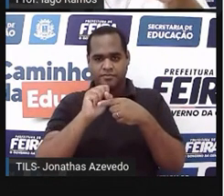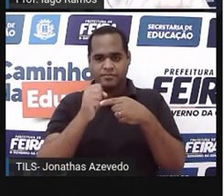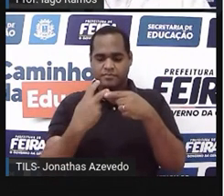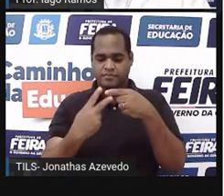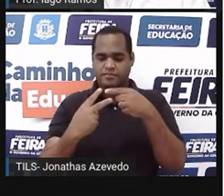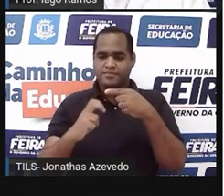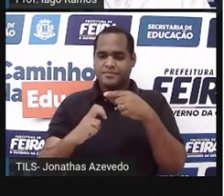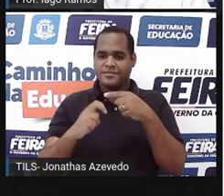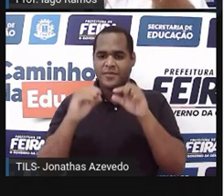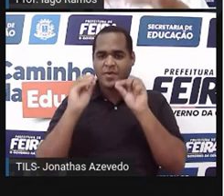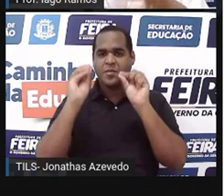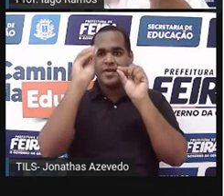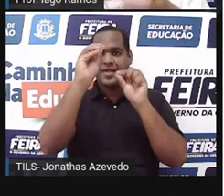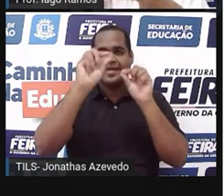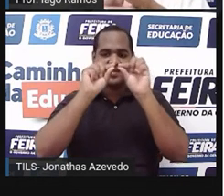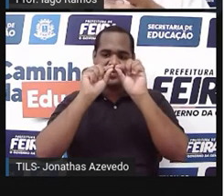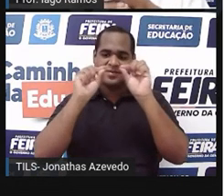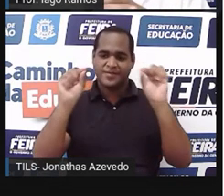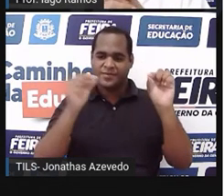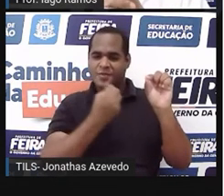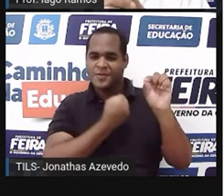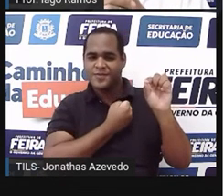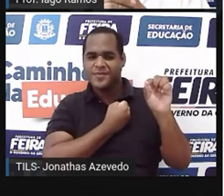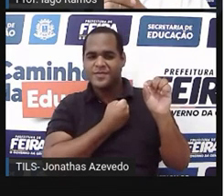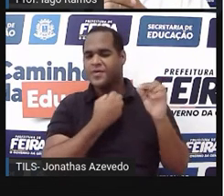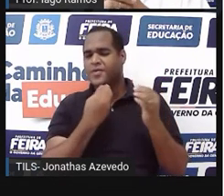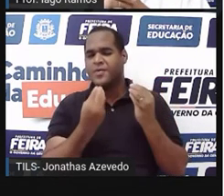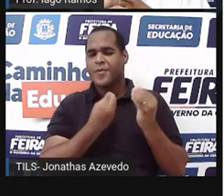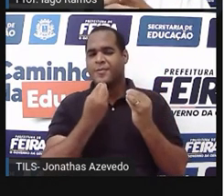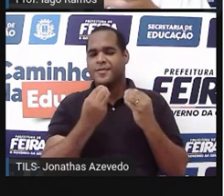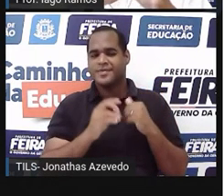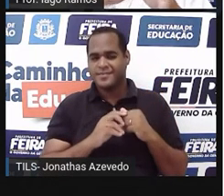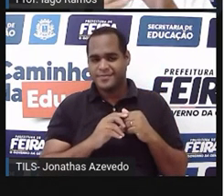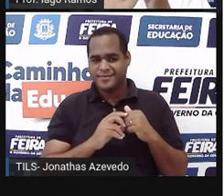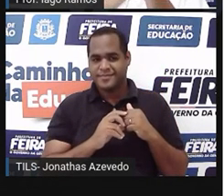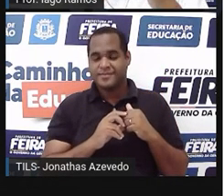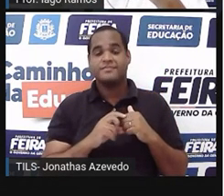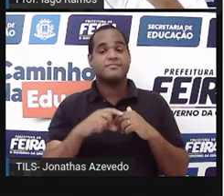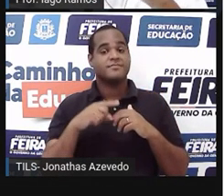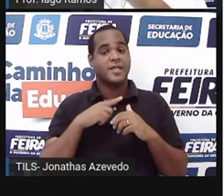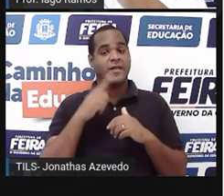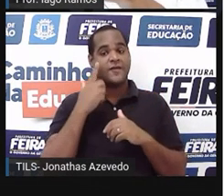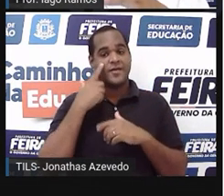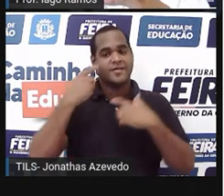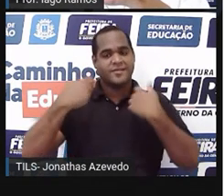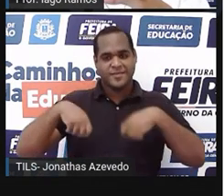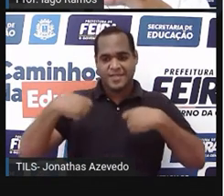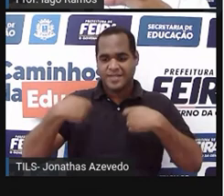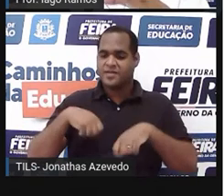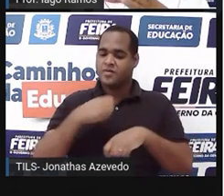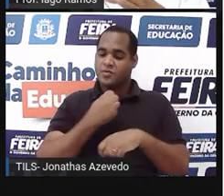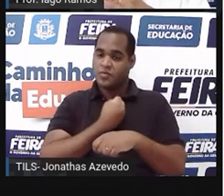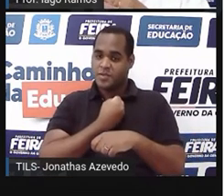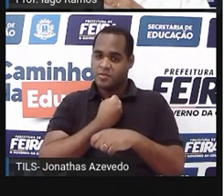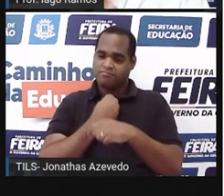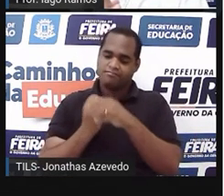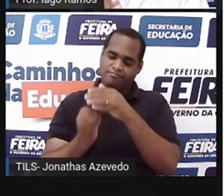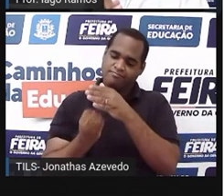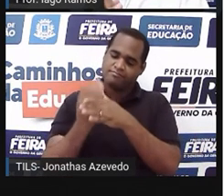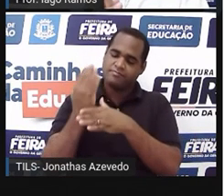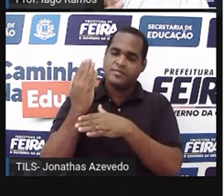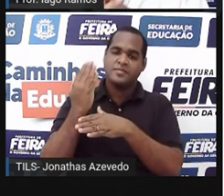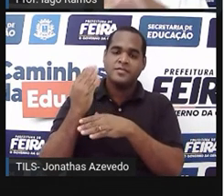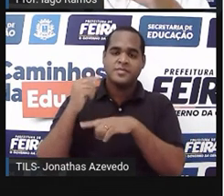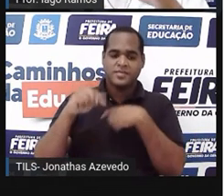Para isso, eu tenho que descobrir qual é o número gerado por essa fração e aí eu olho,